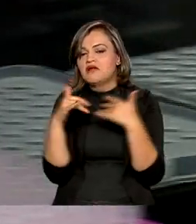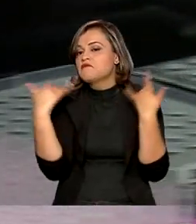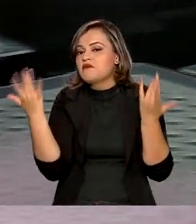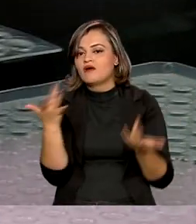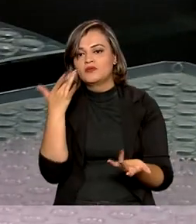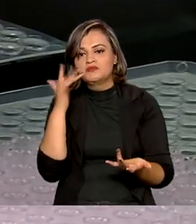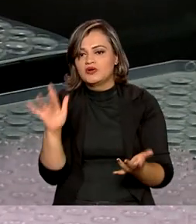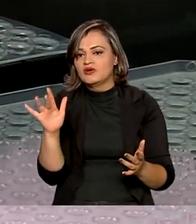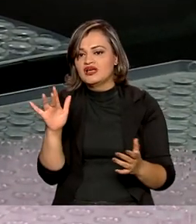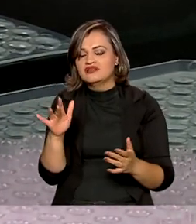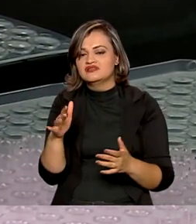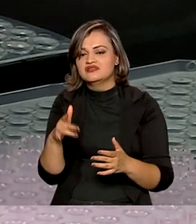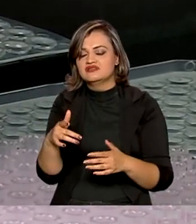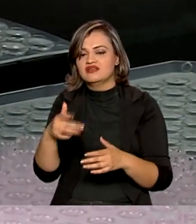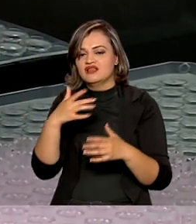e também restos mortais não identificados.